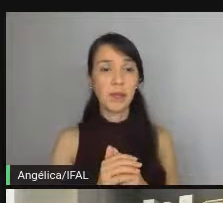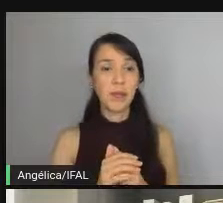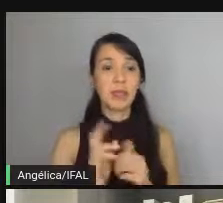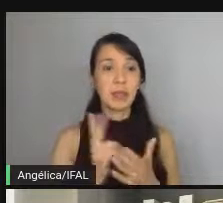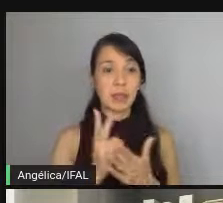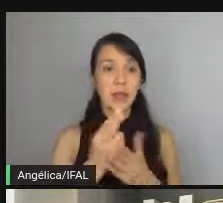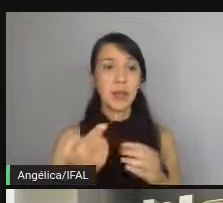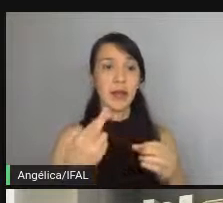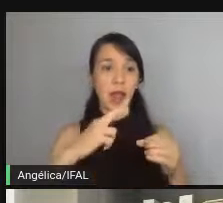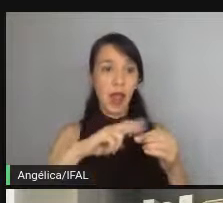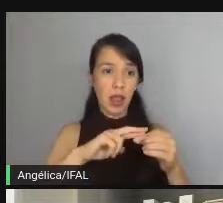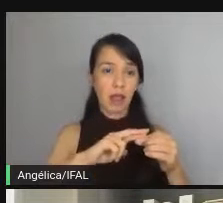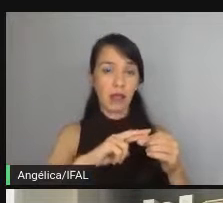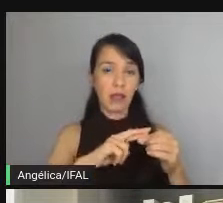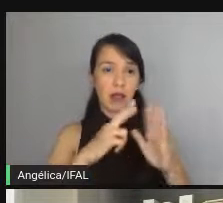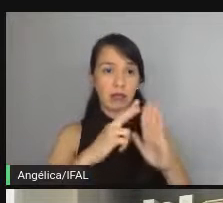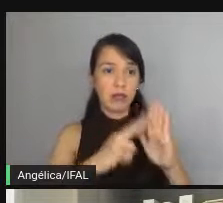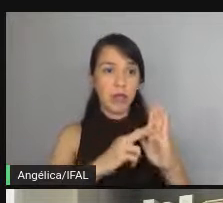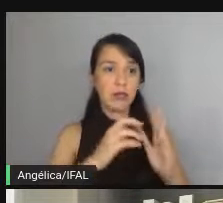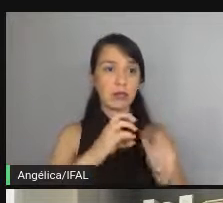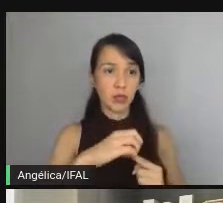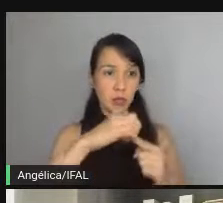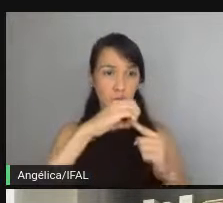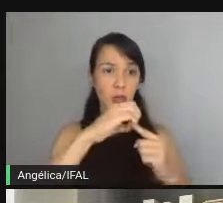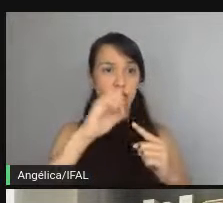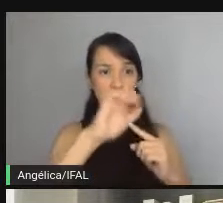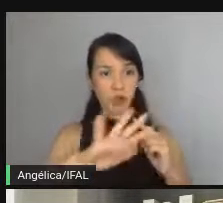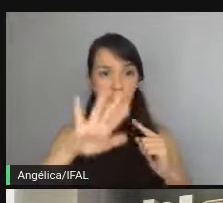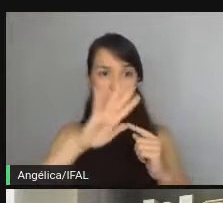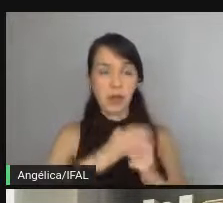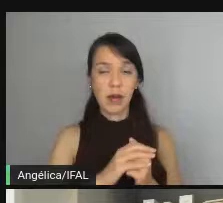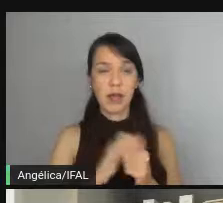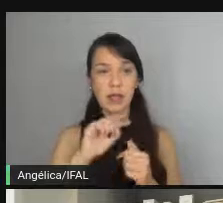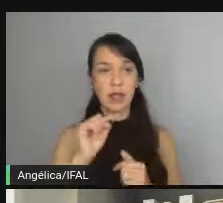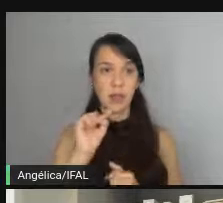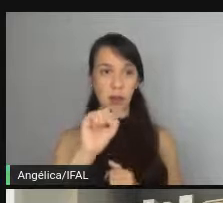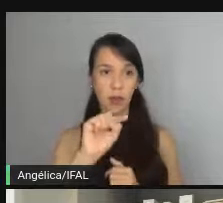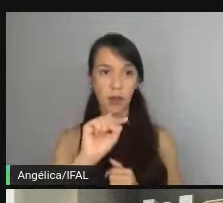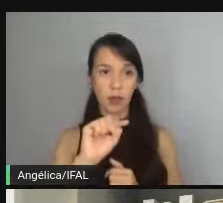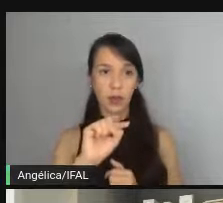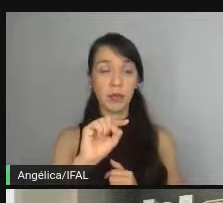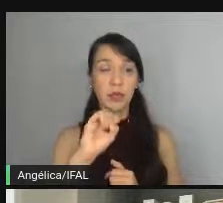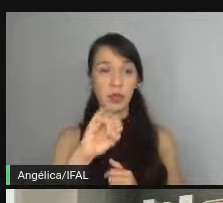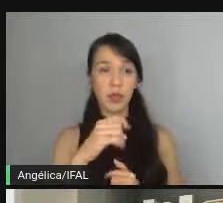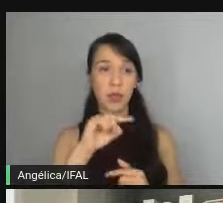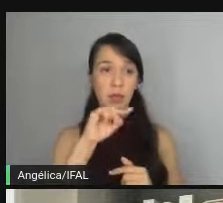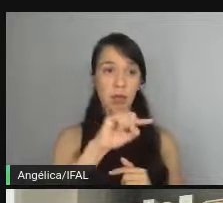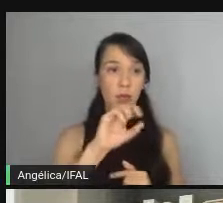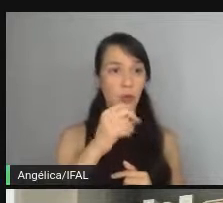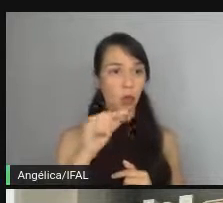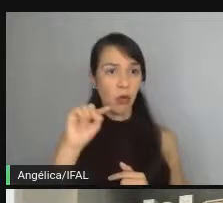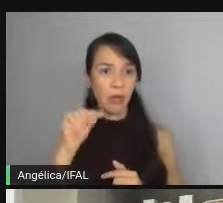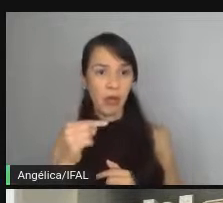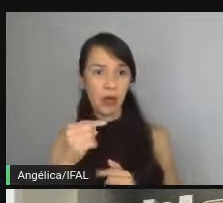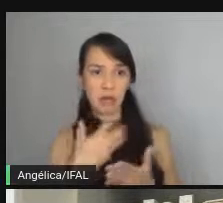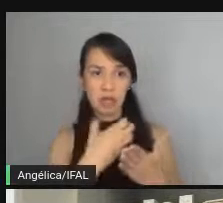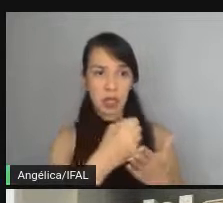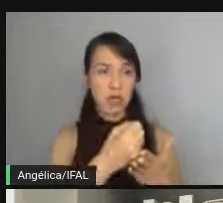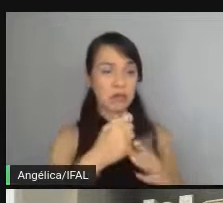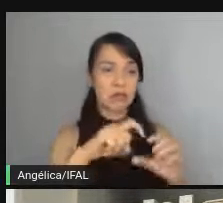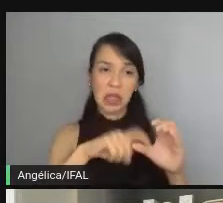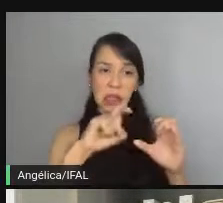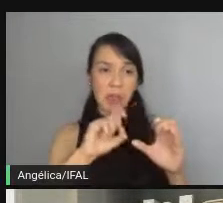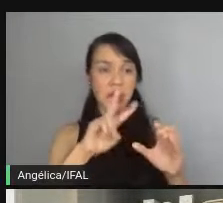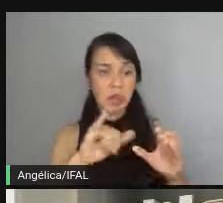sempre retornar no padrão universal, que aí seria o ponto. então, se eu recebo ponto ou vírgula, independente,